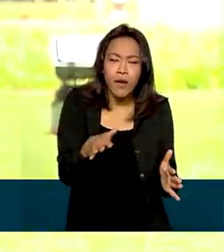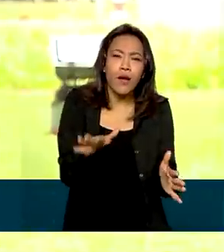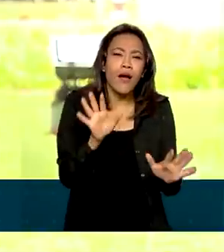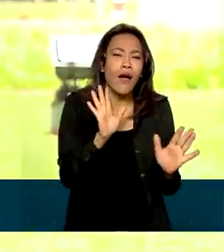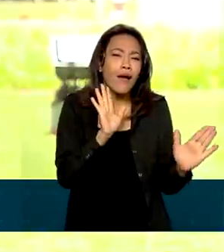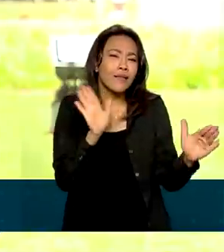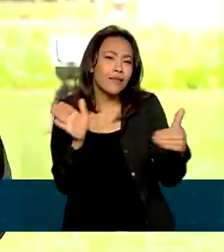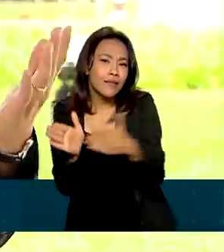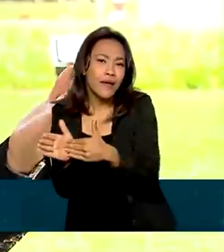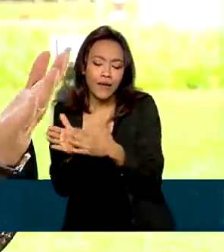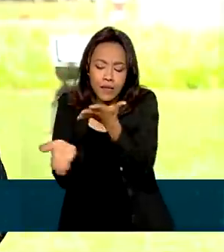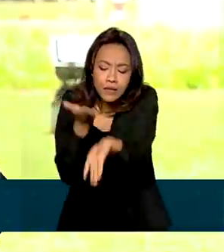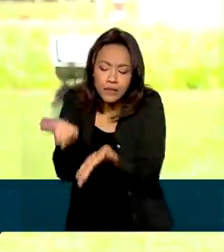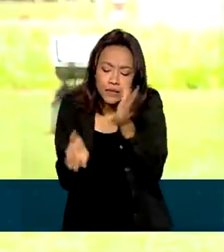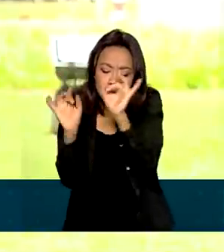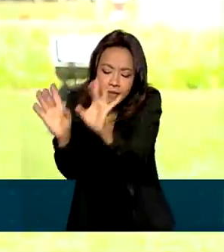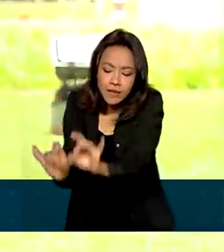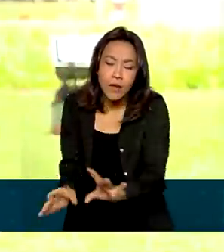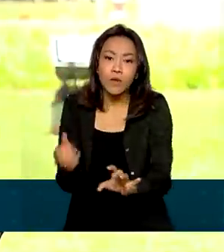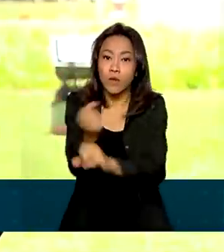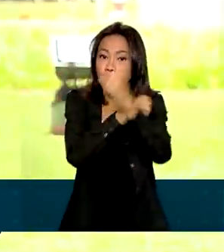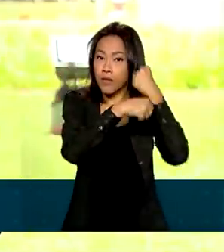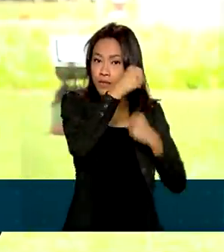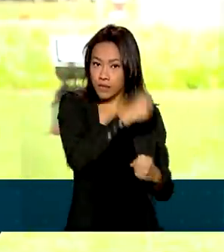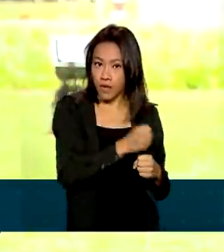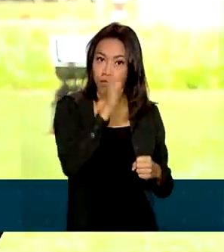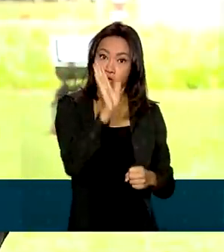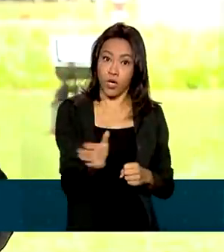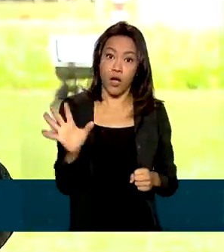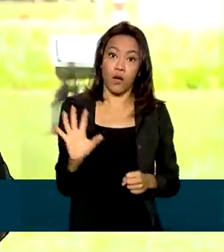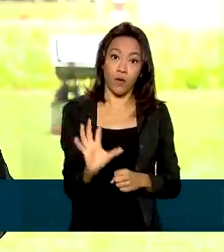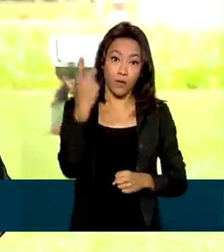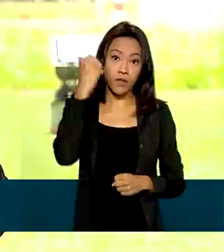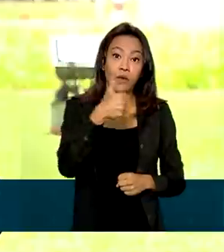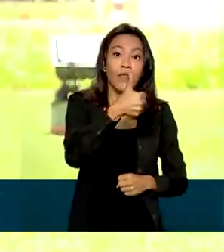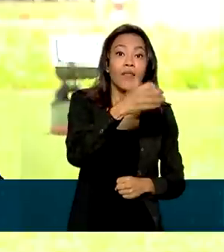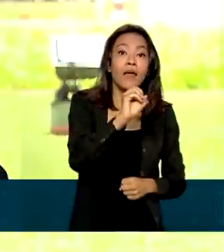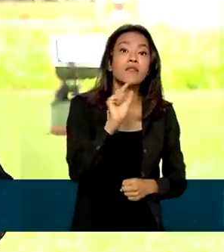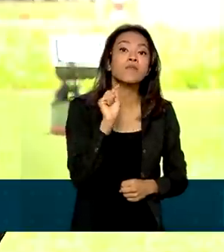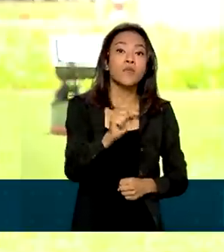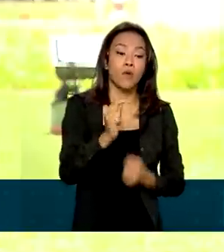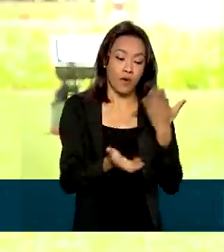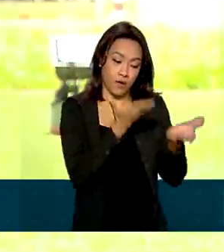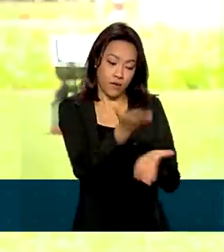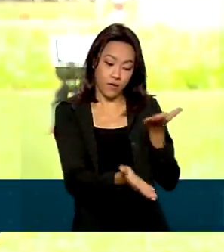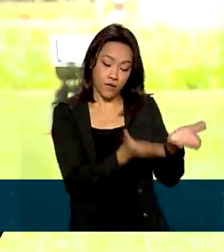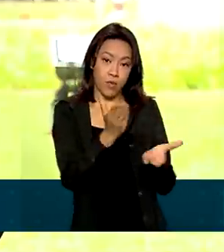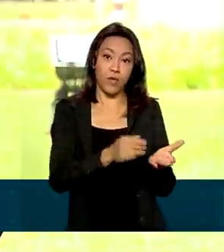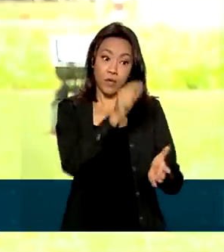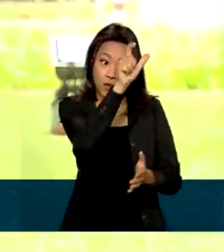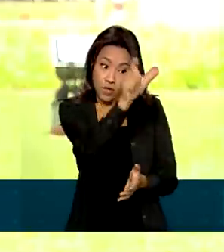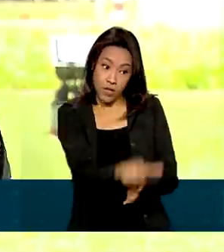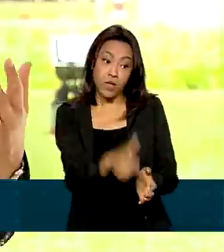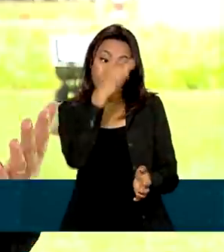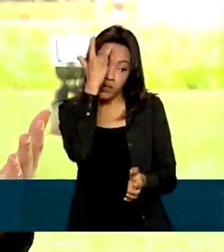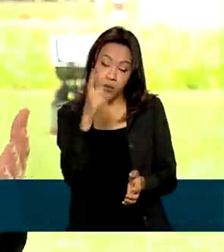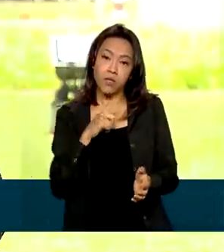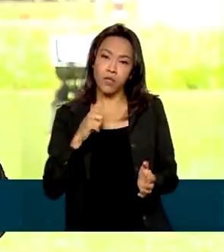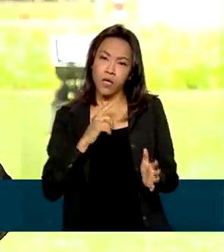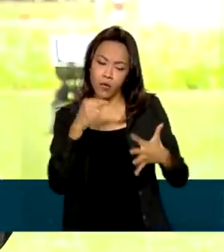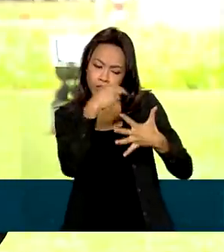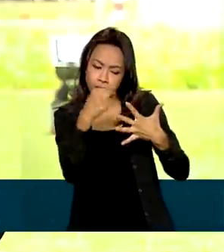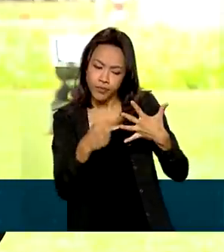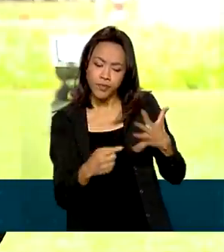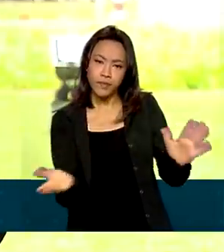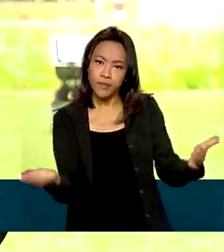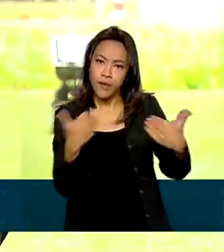especializada. No ano passado, por exemplo, foram realizados mais de 10 mil atendimentos em pessoas com algum espectro do autismo,